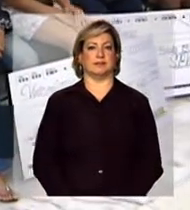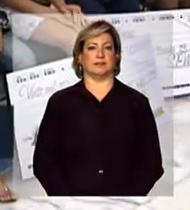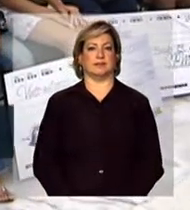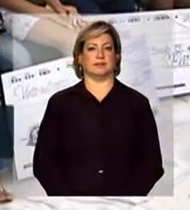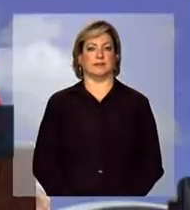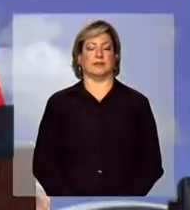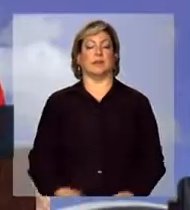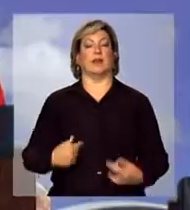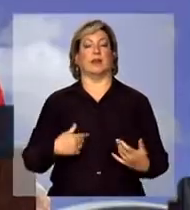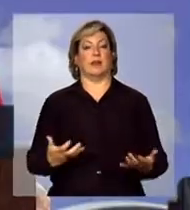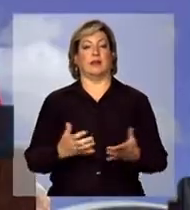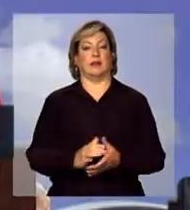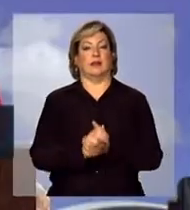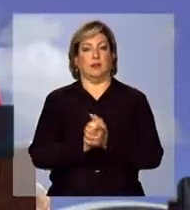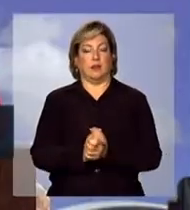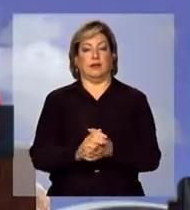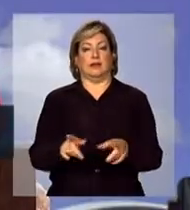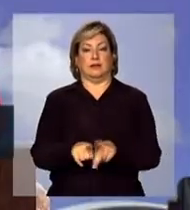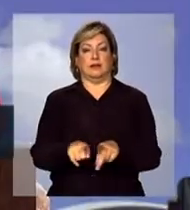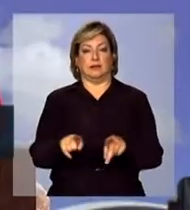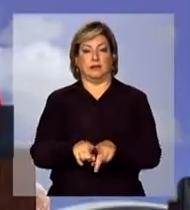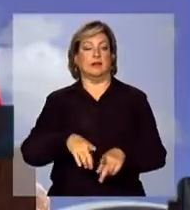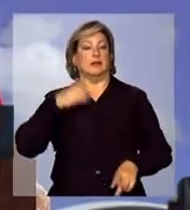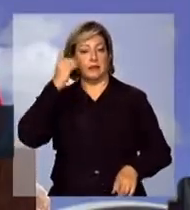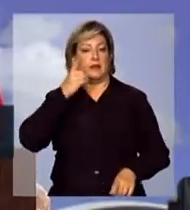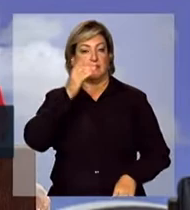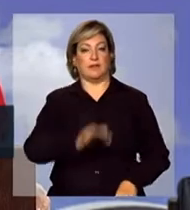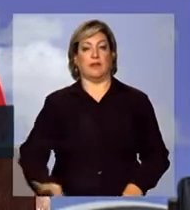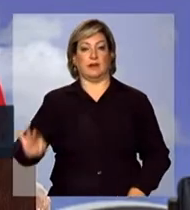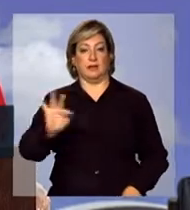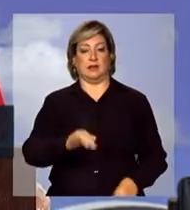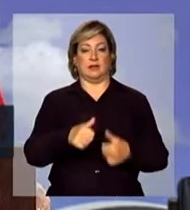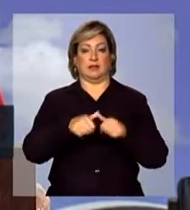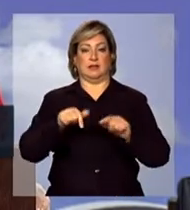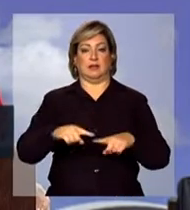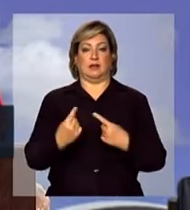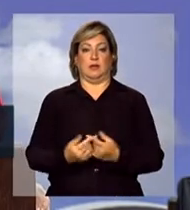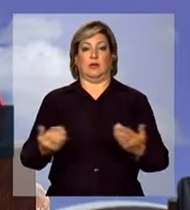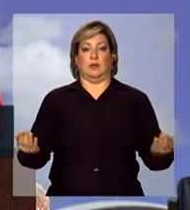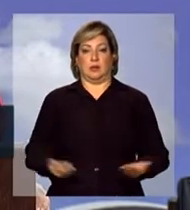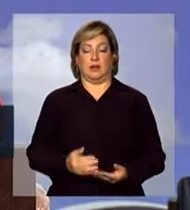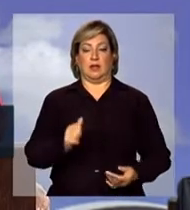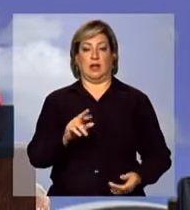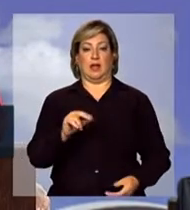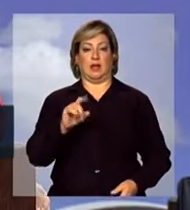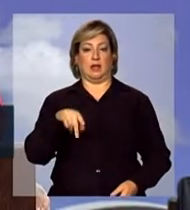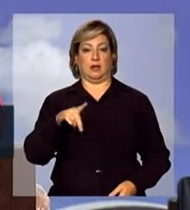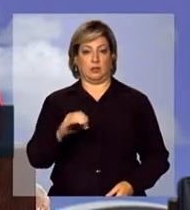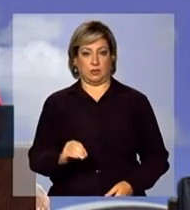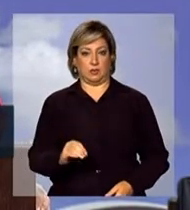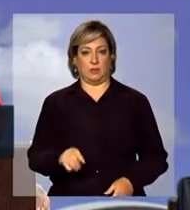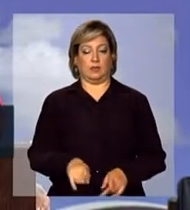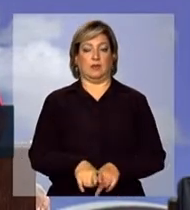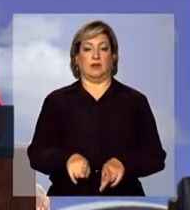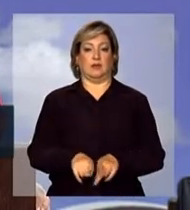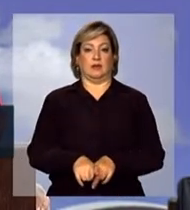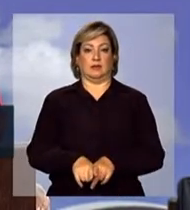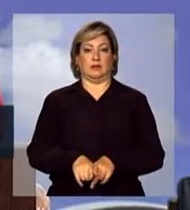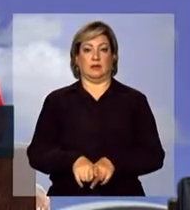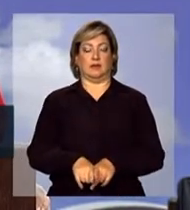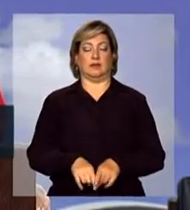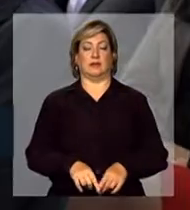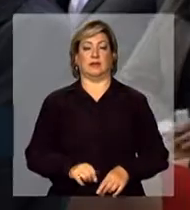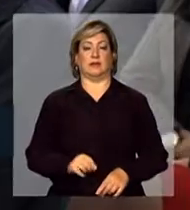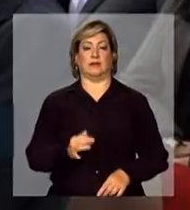Queria cumprimentar também os deputados federais presentes. Arlindo Chinaglia, líder do governo na Câmara dos Deputados,